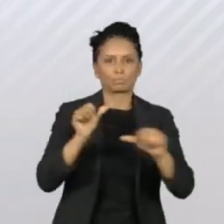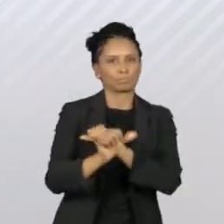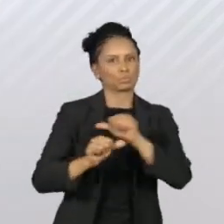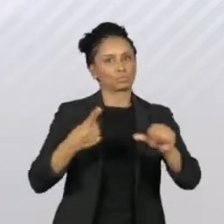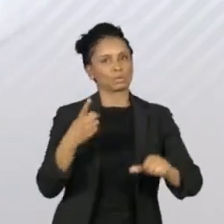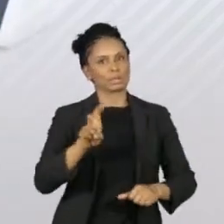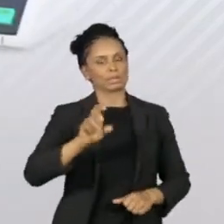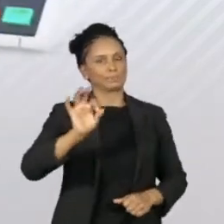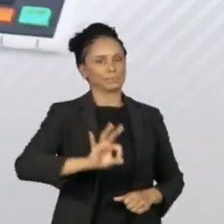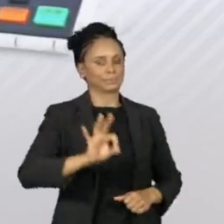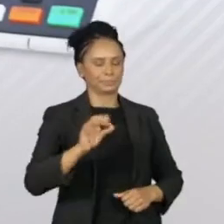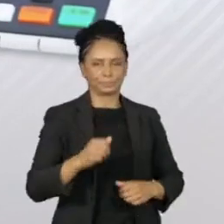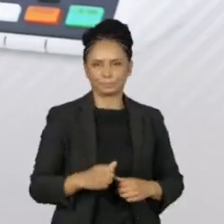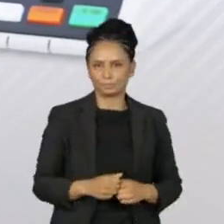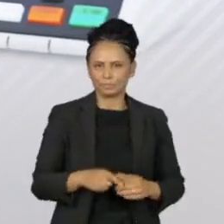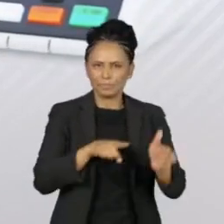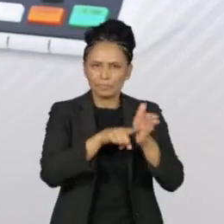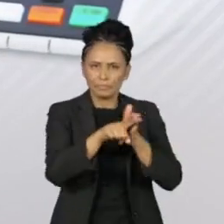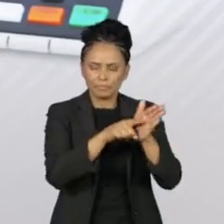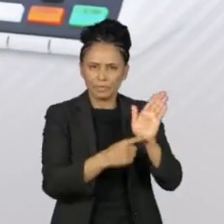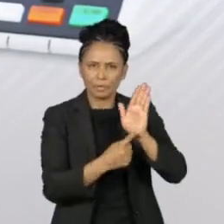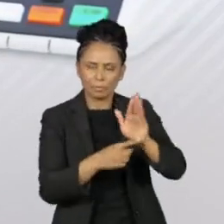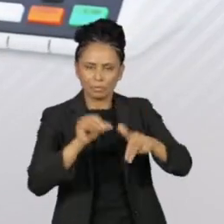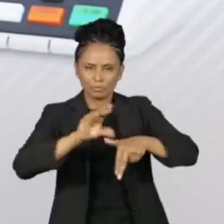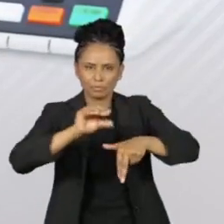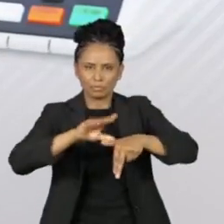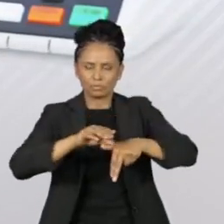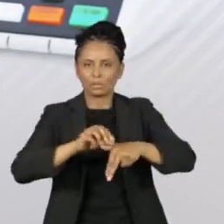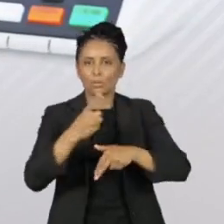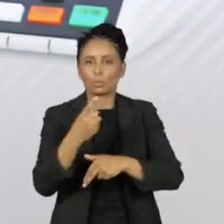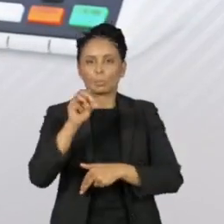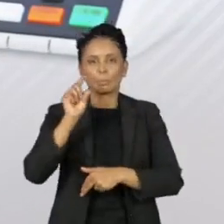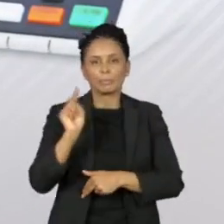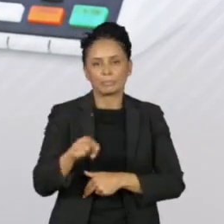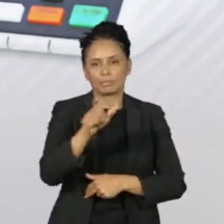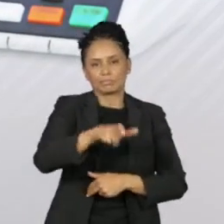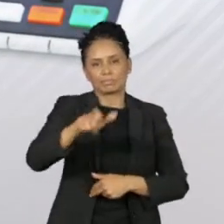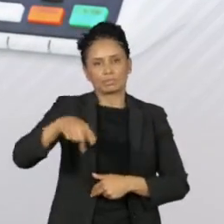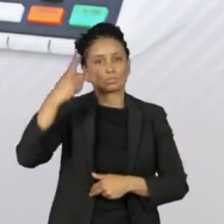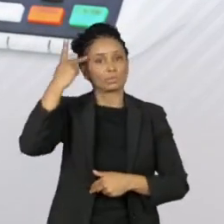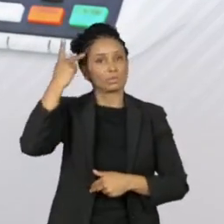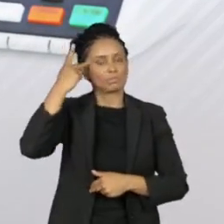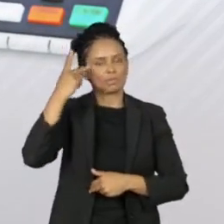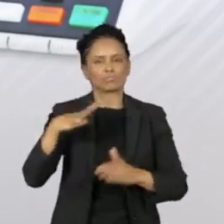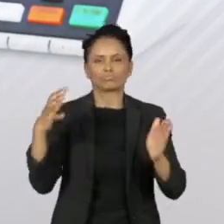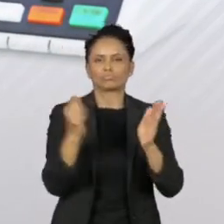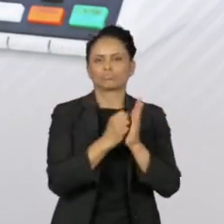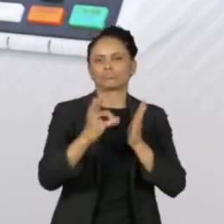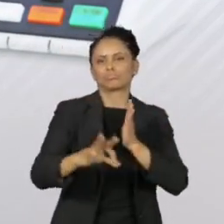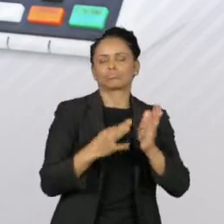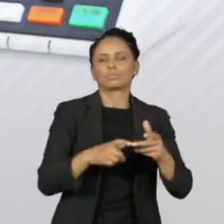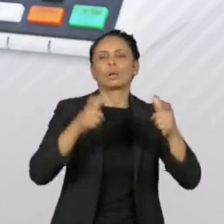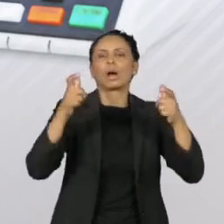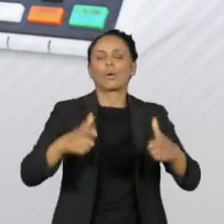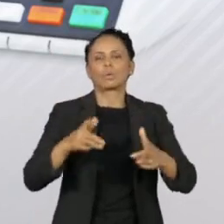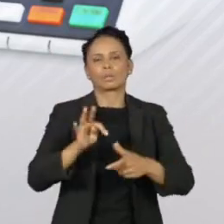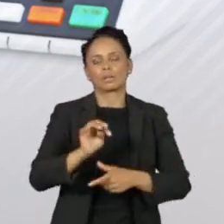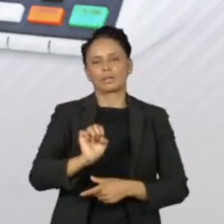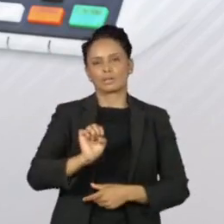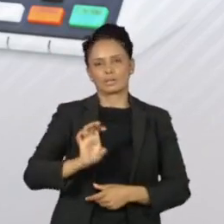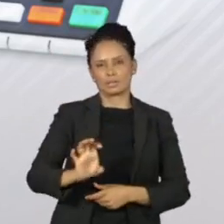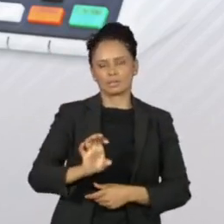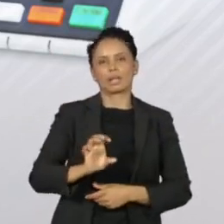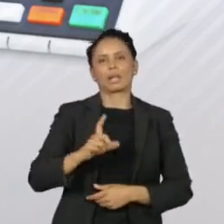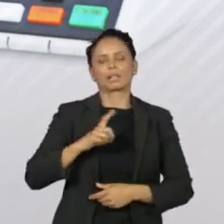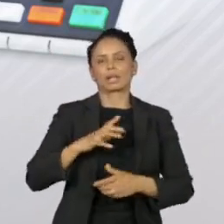A pesquisa IPESP Cultura ouviu mil eleitores no estado de São Paulo e foi registrada no Tribunal Regional Eleitoral com